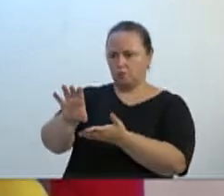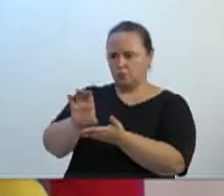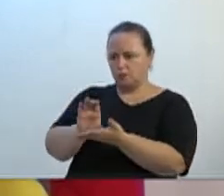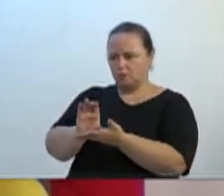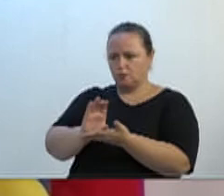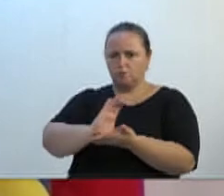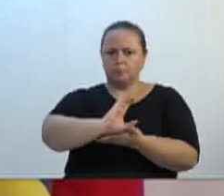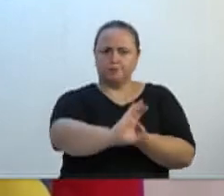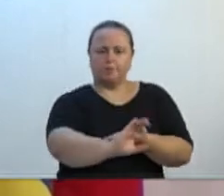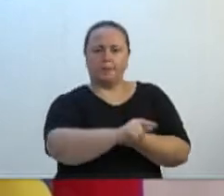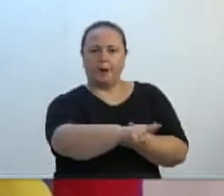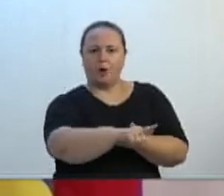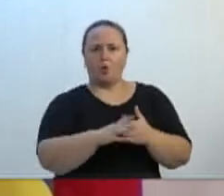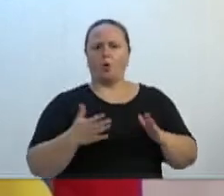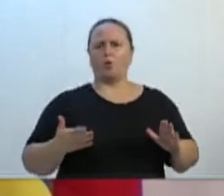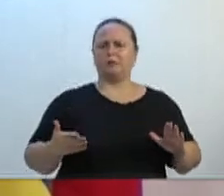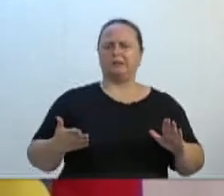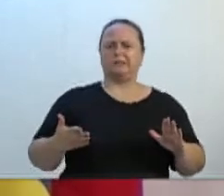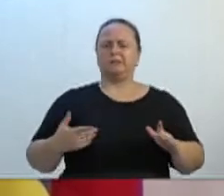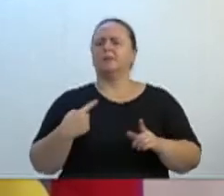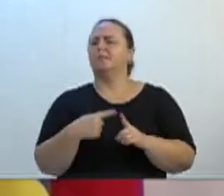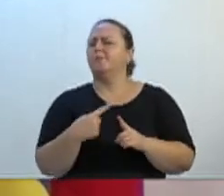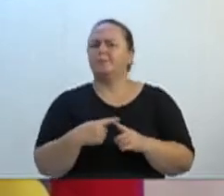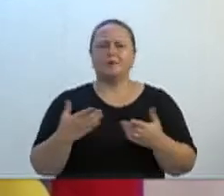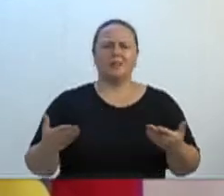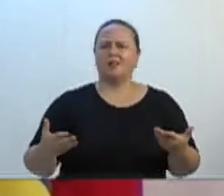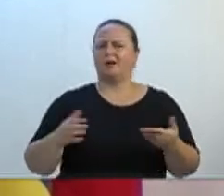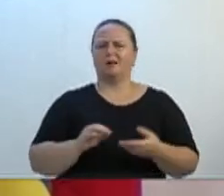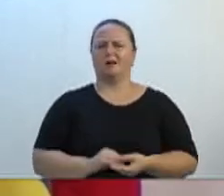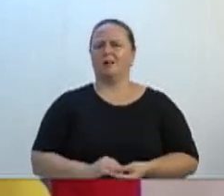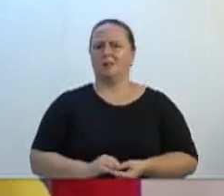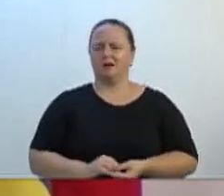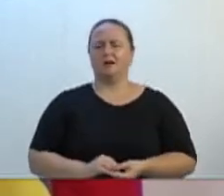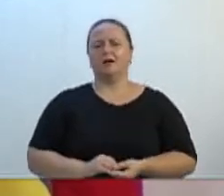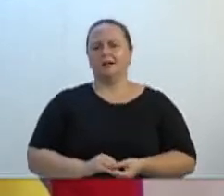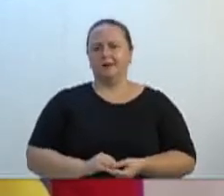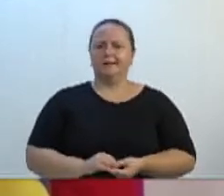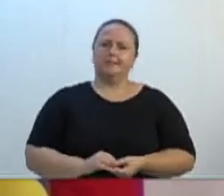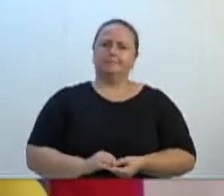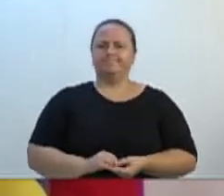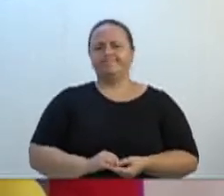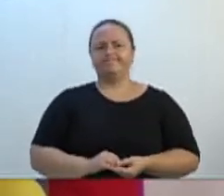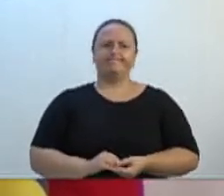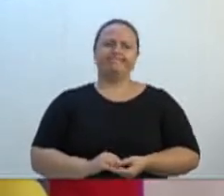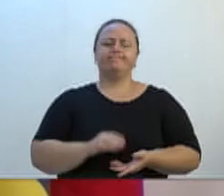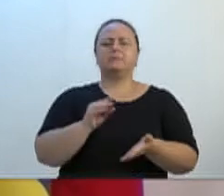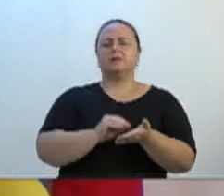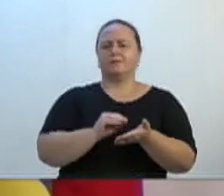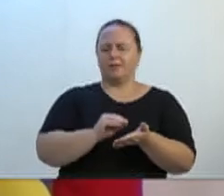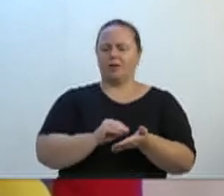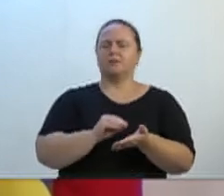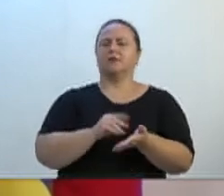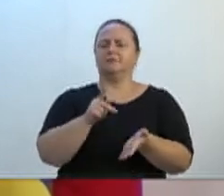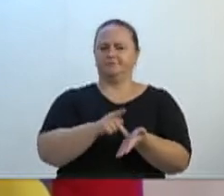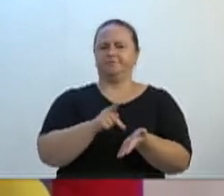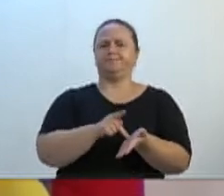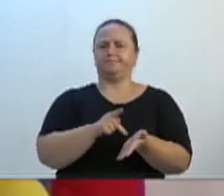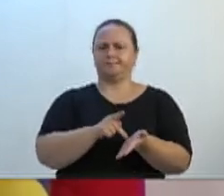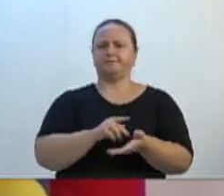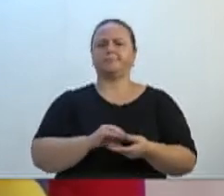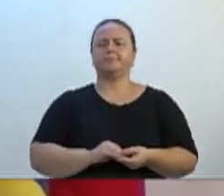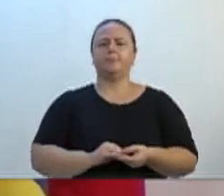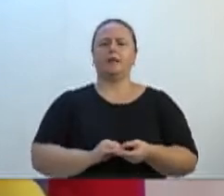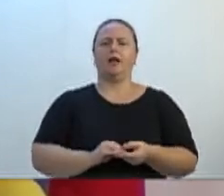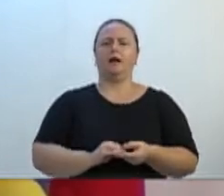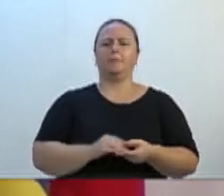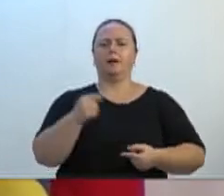justificativa plausível, pelo menos, aqui a contento para a gente dizer, não, isso aqui vai ser feito, isso aqui para o combate ao